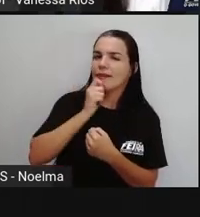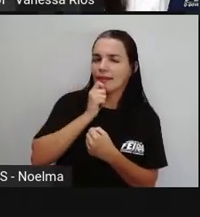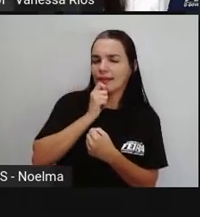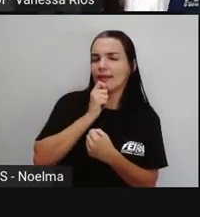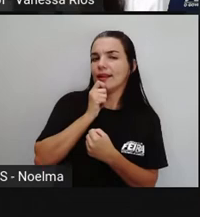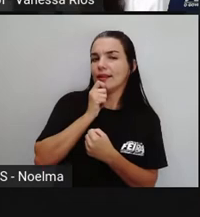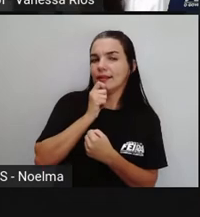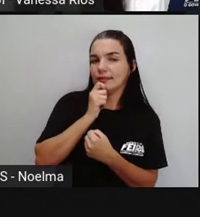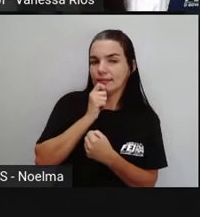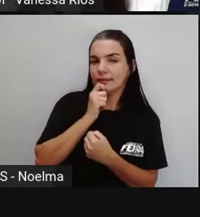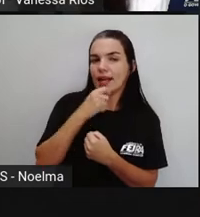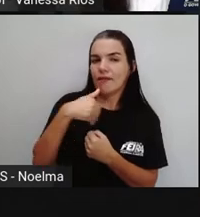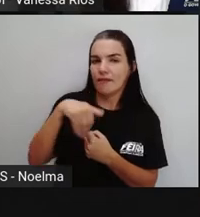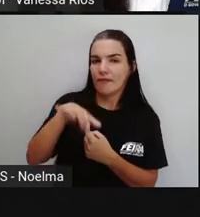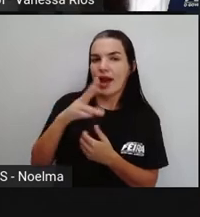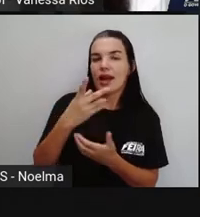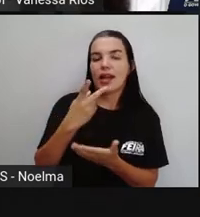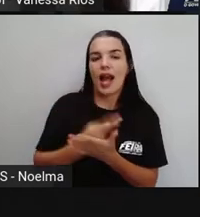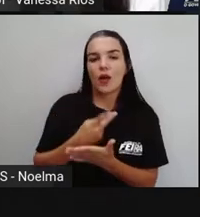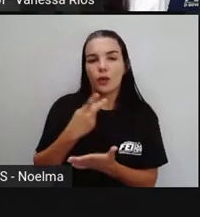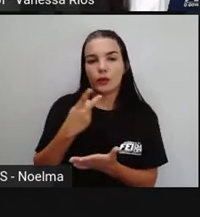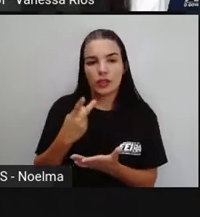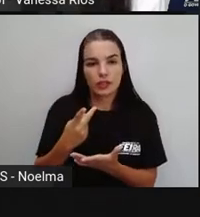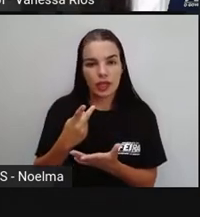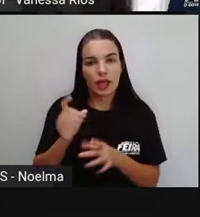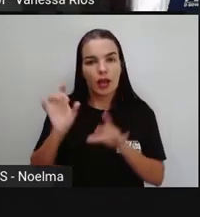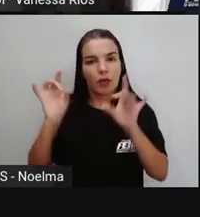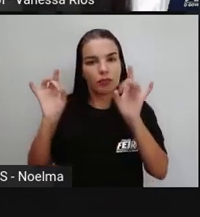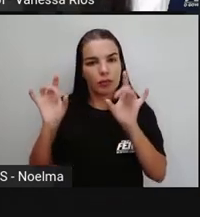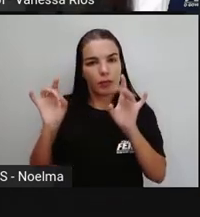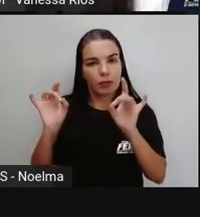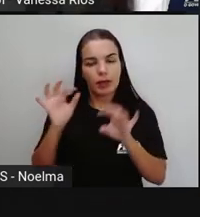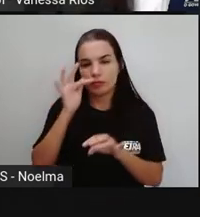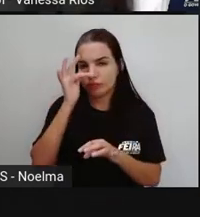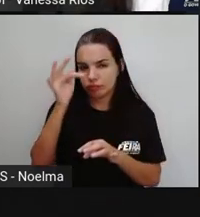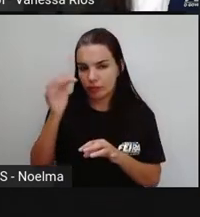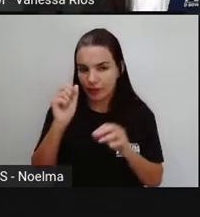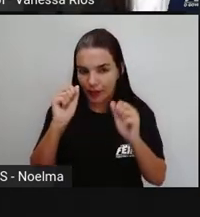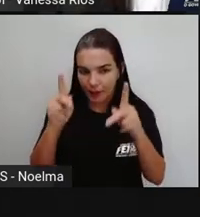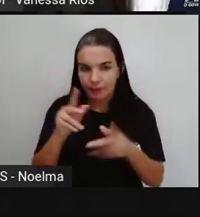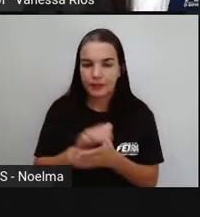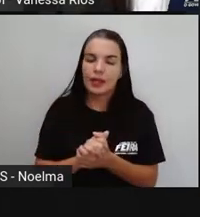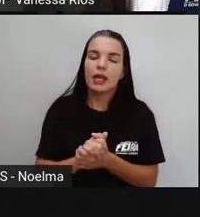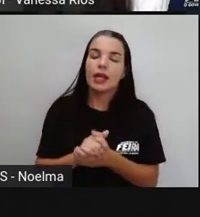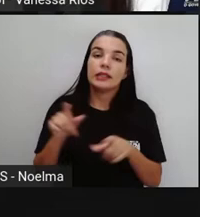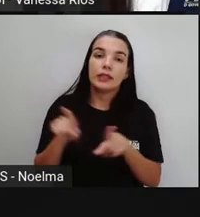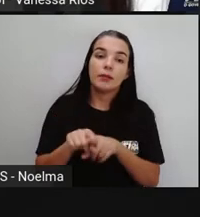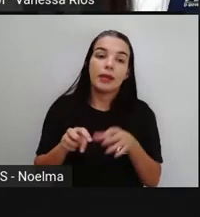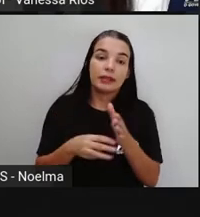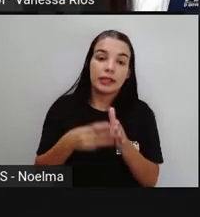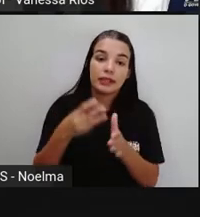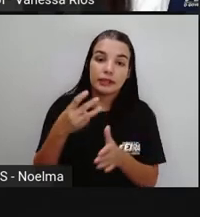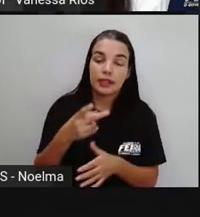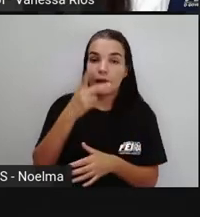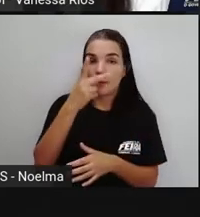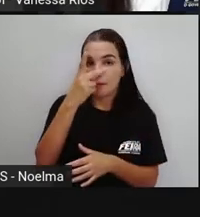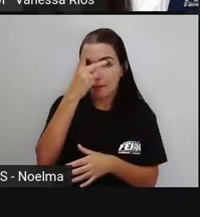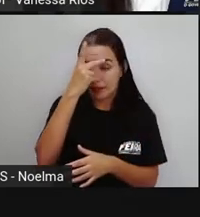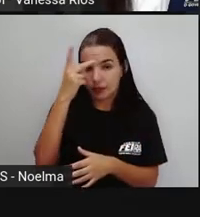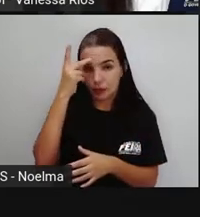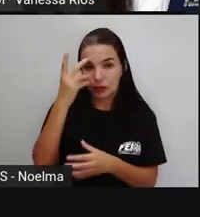acontecerá num momento específico do futuro. É a terminação da terceira pessoa do